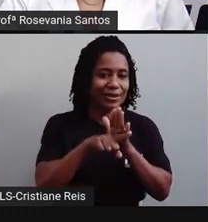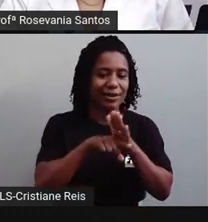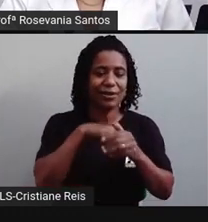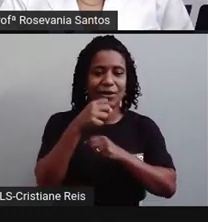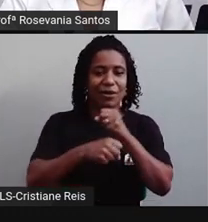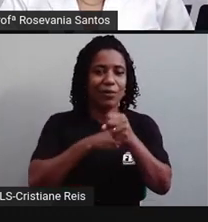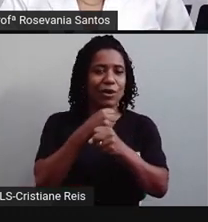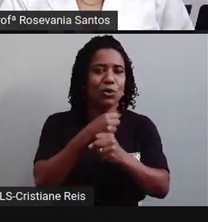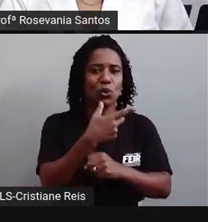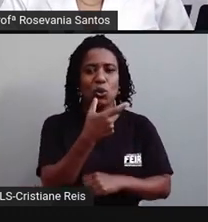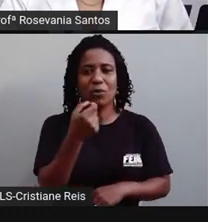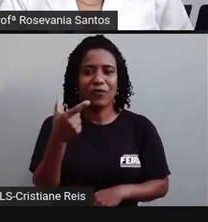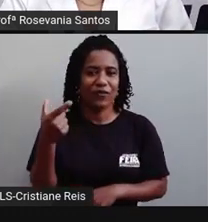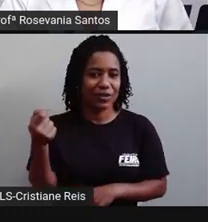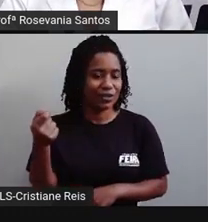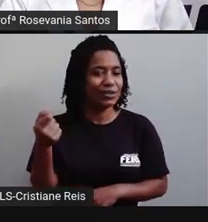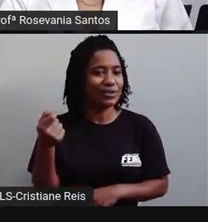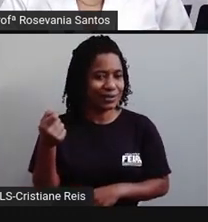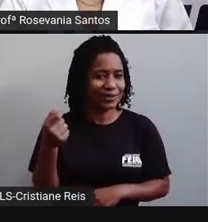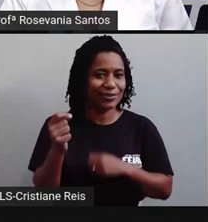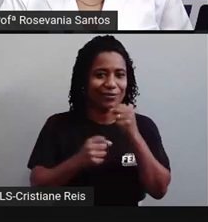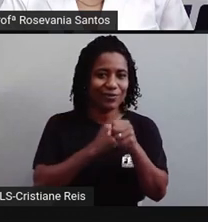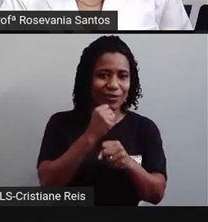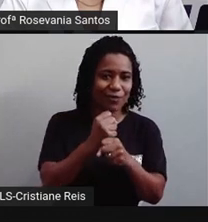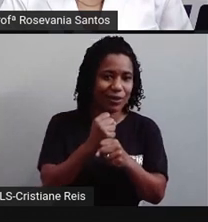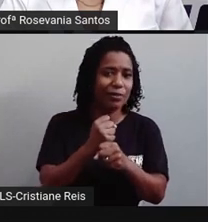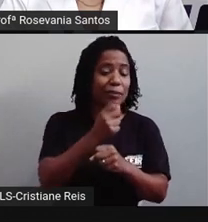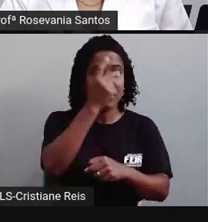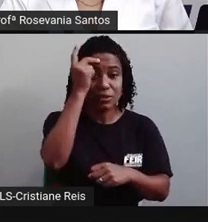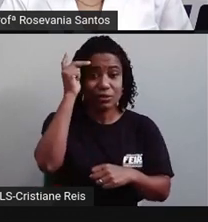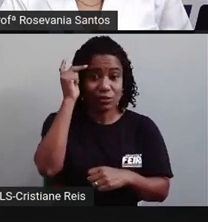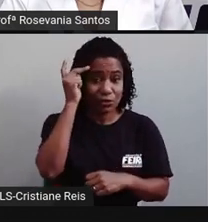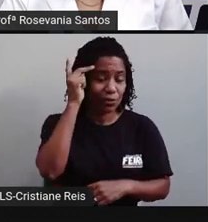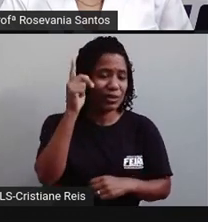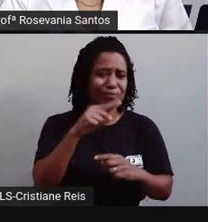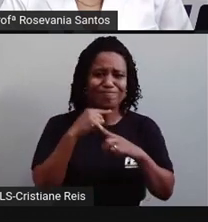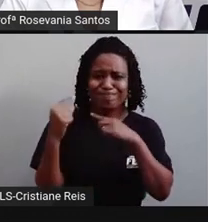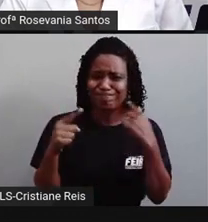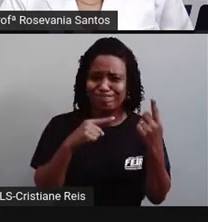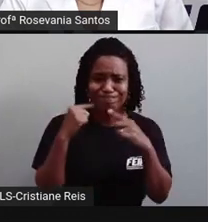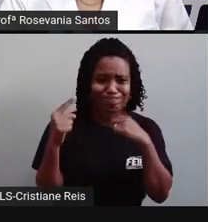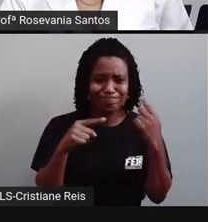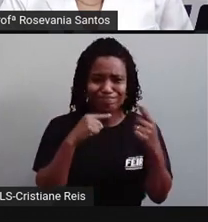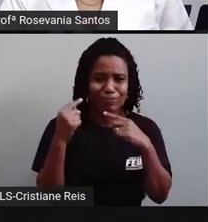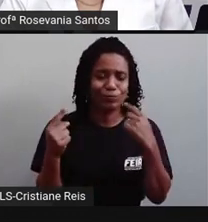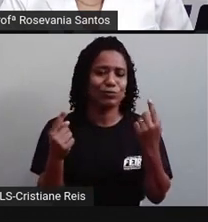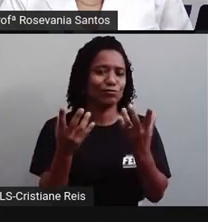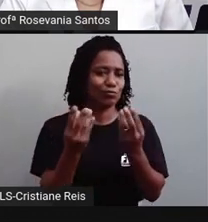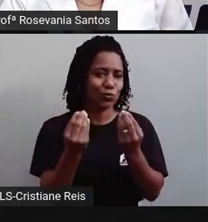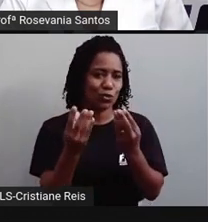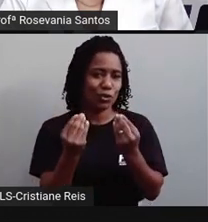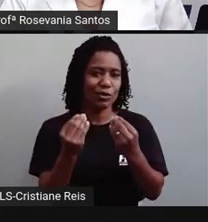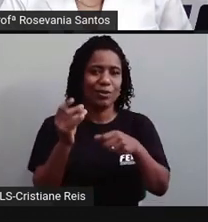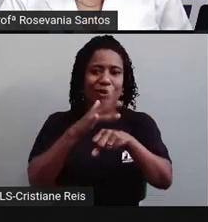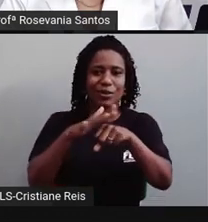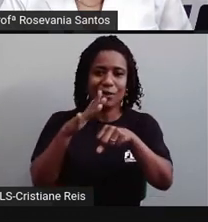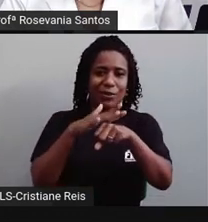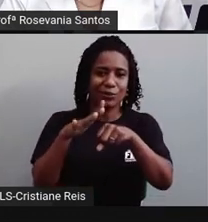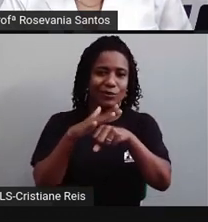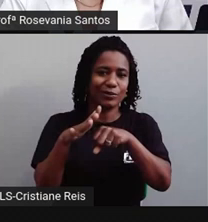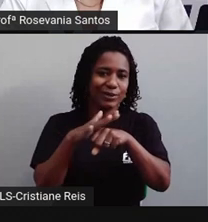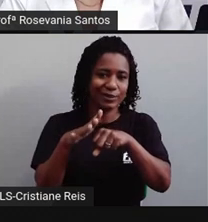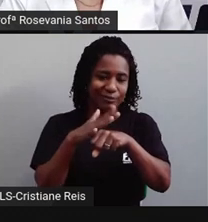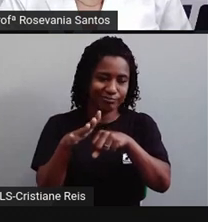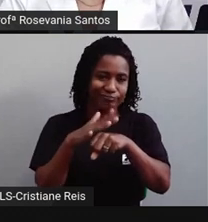foi um ano com maior aumento de mortalidade no Brasil, mostram cartórios. Olha a quantidade, gente, de mortos total,